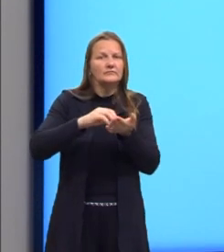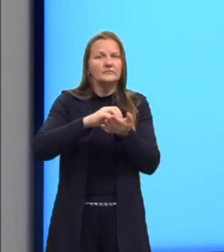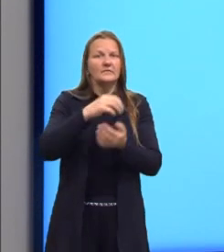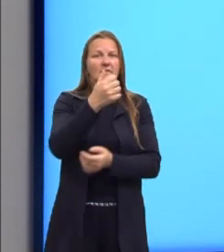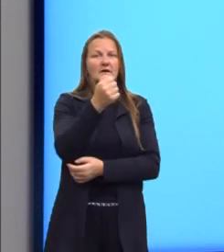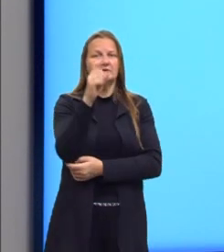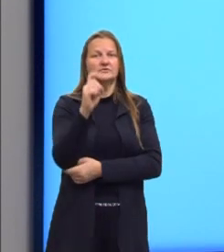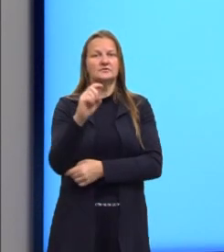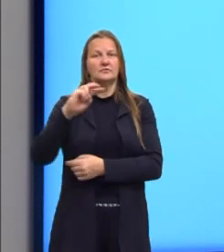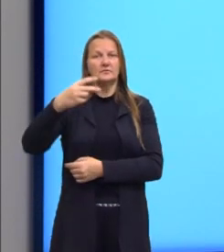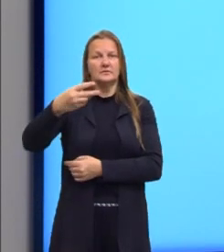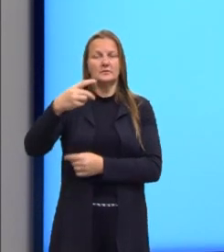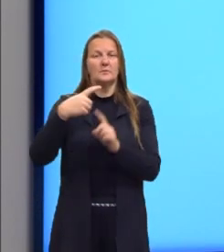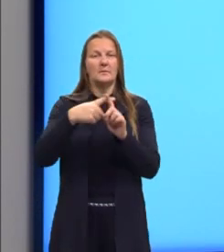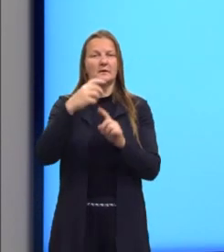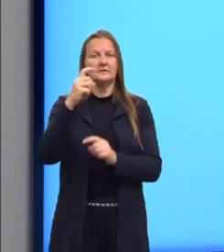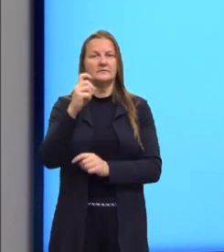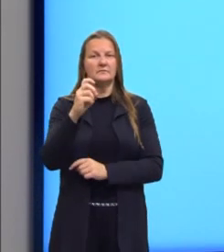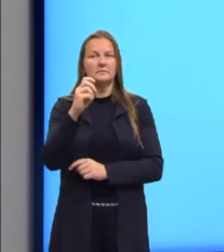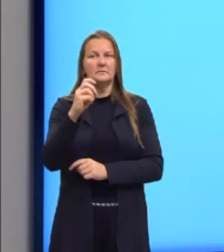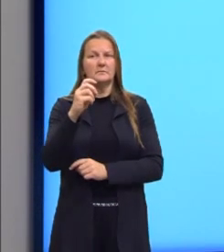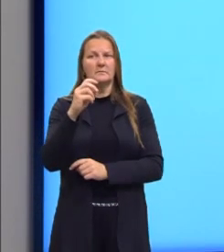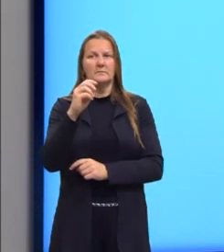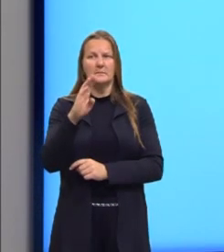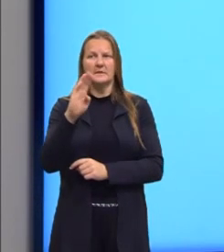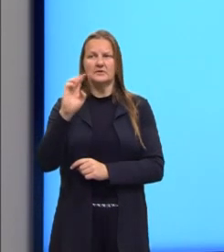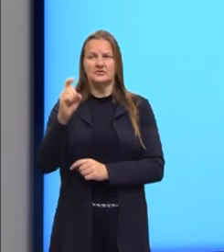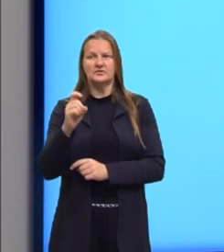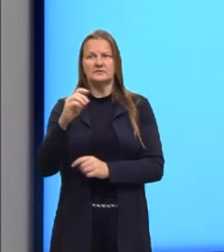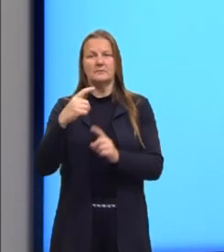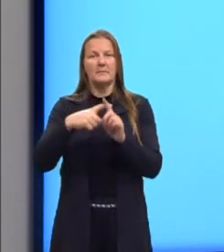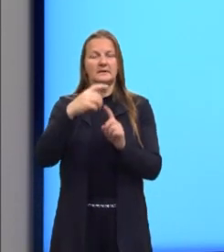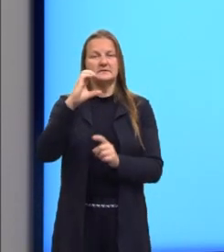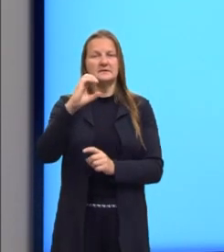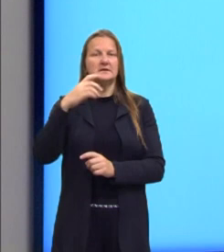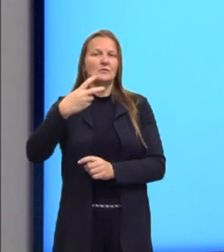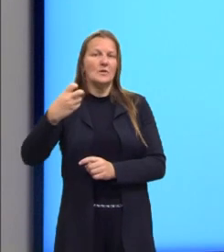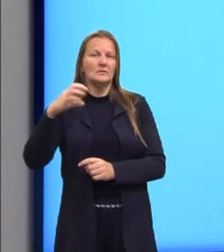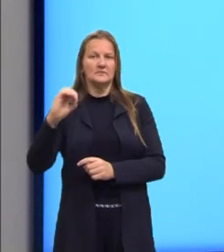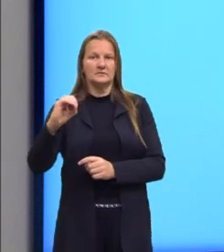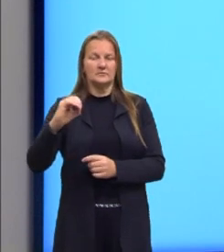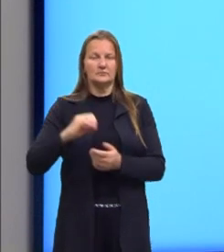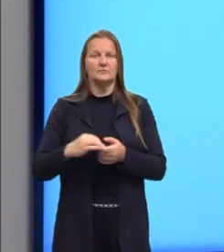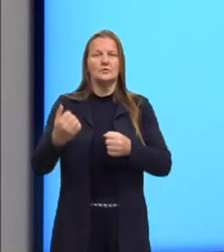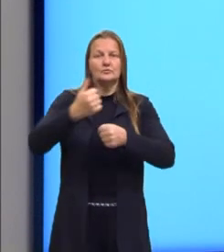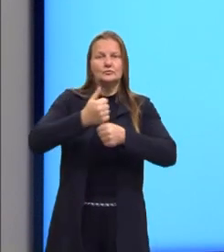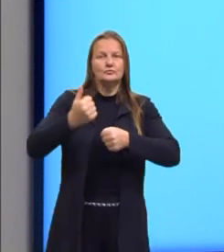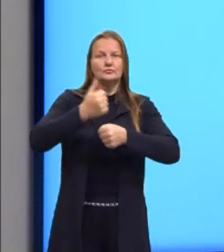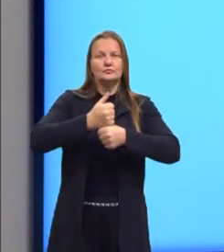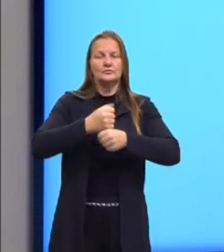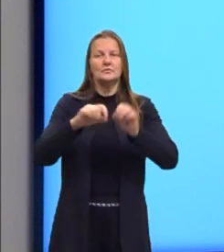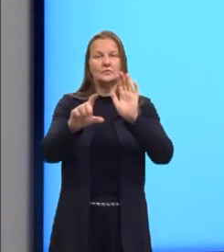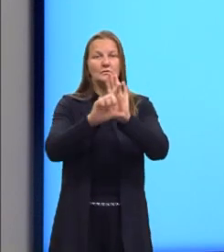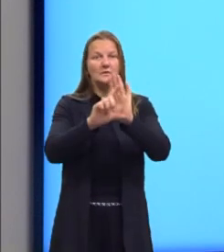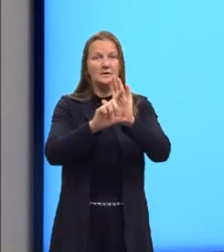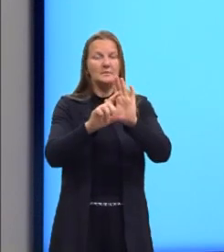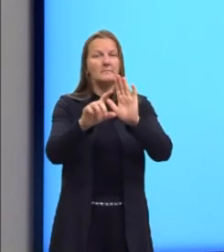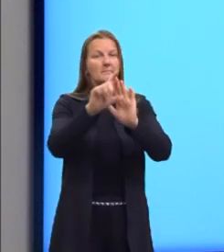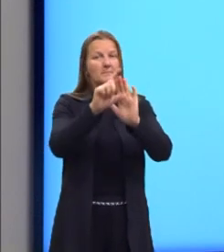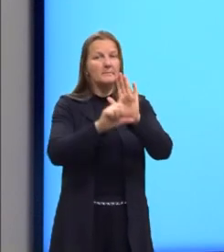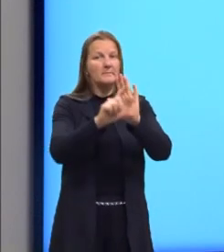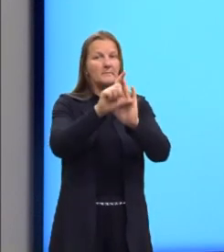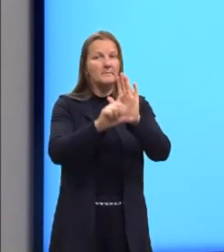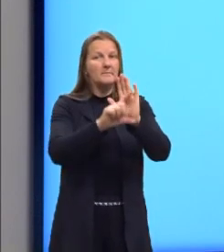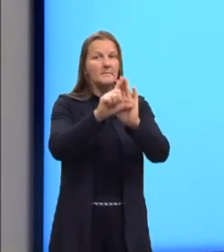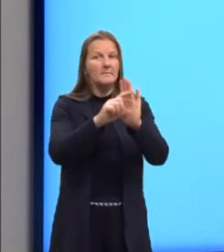x ao quadrado mais bx mais c igual a zero. Substituindo, então, a nossa lei de formação ali,